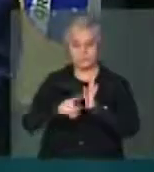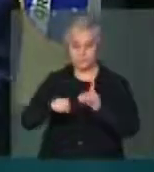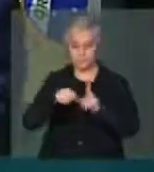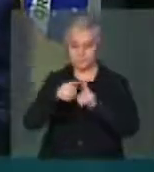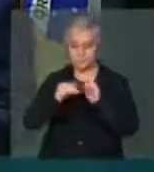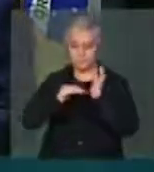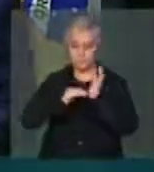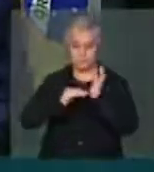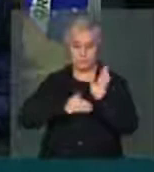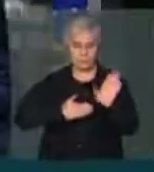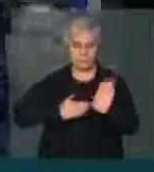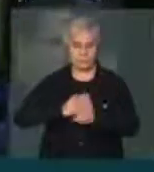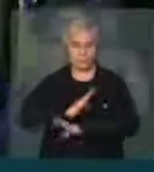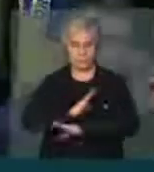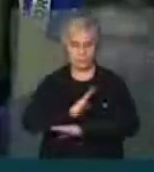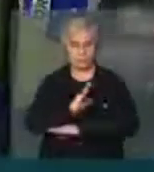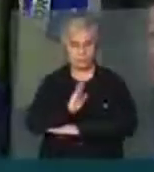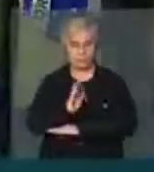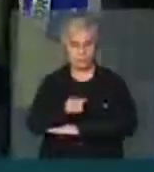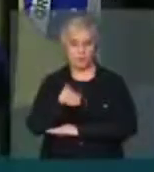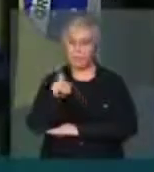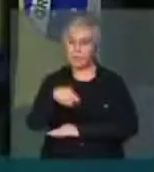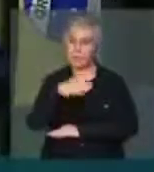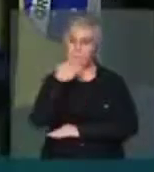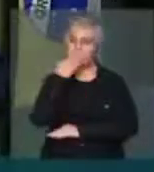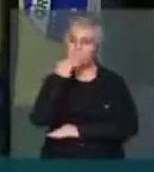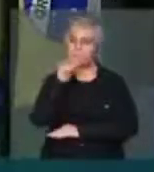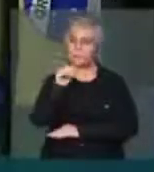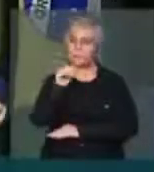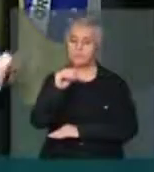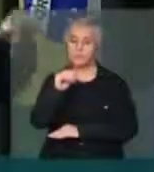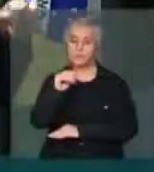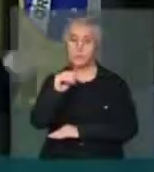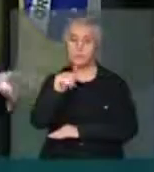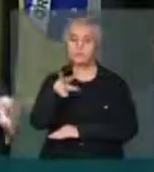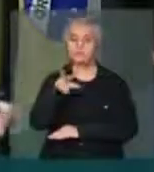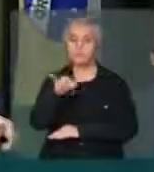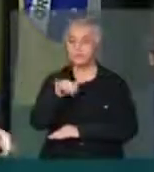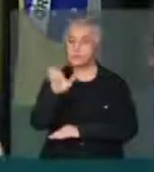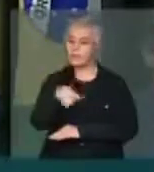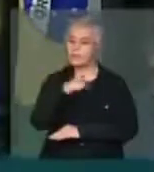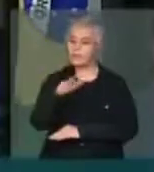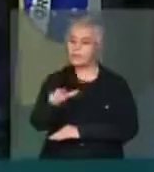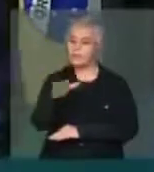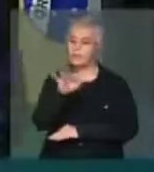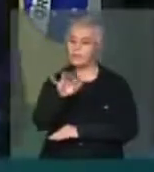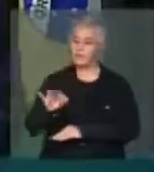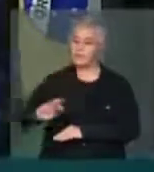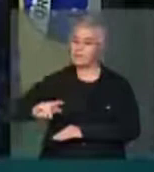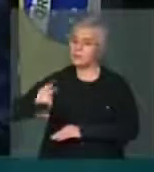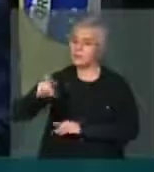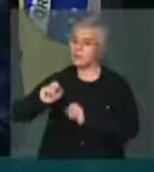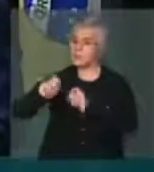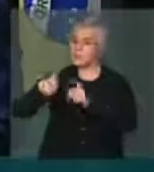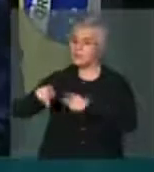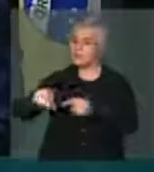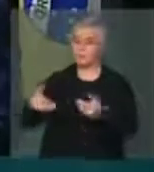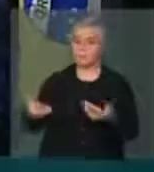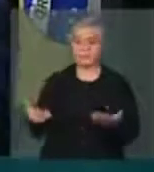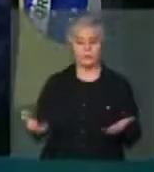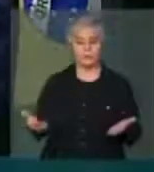aprovou era um modelo que colocava um fim ao fator previdenciário vigente.